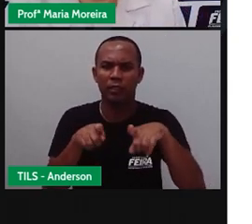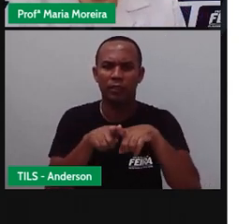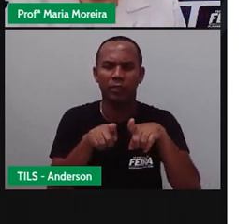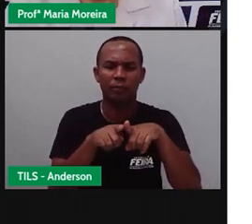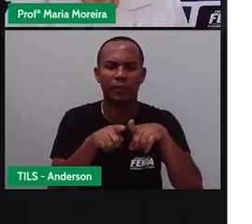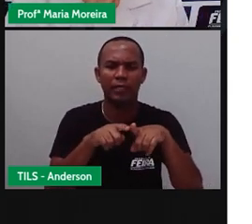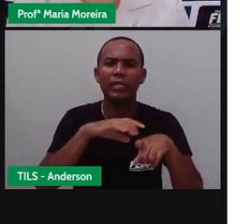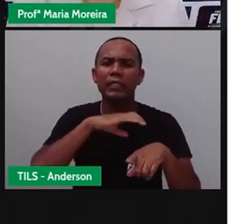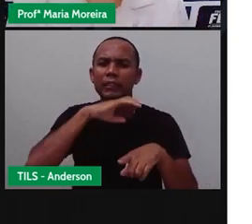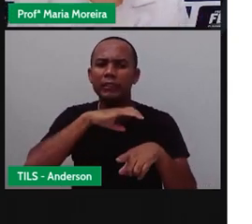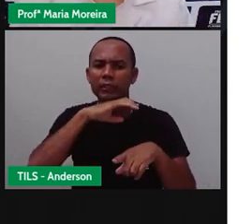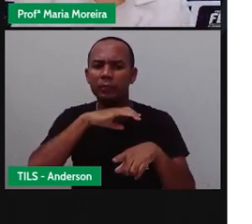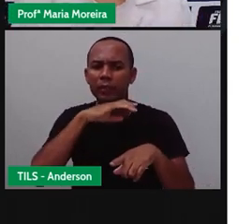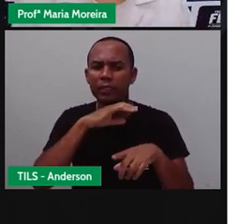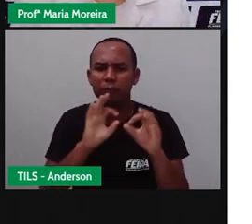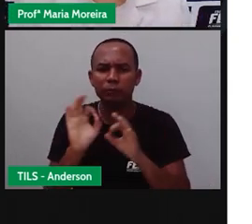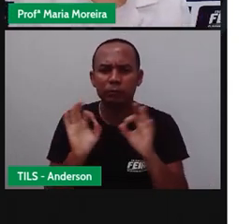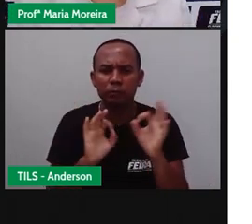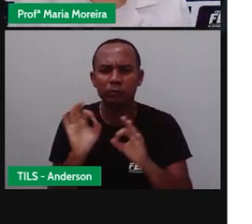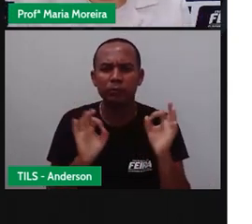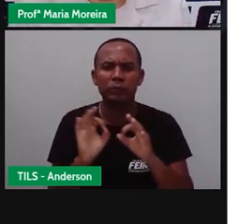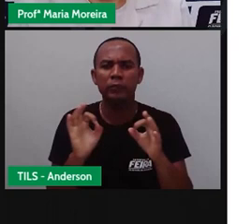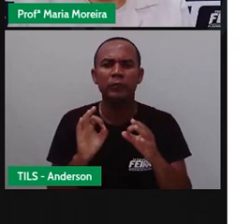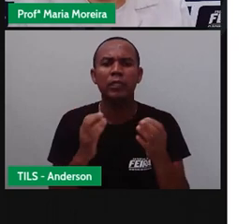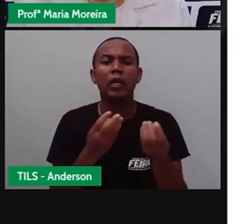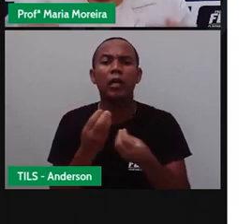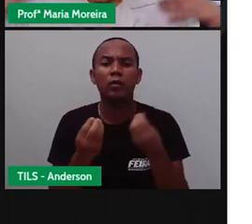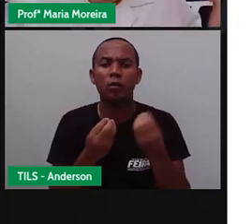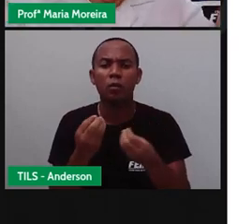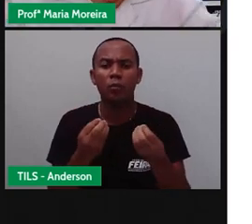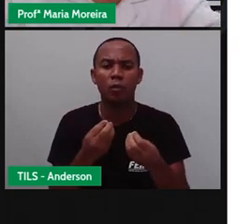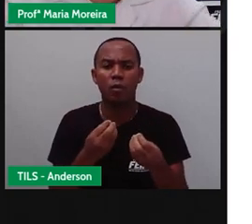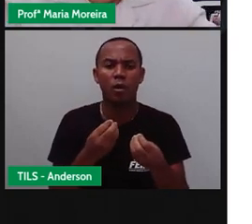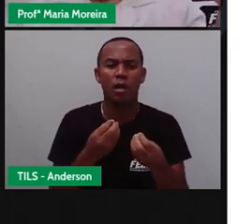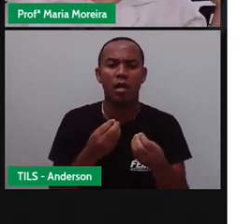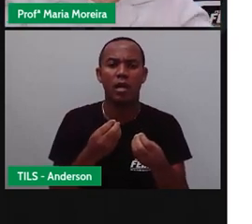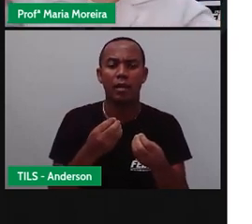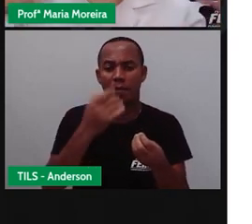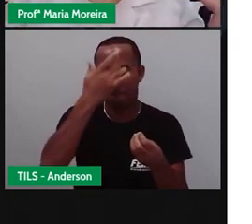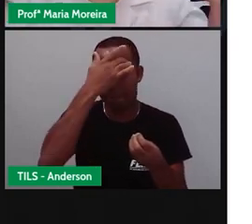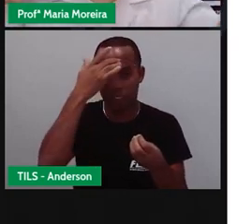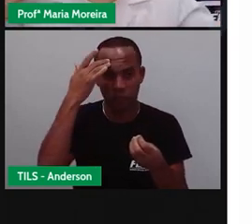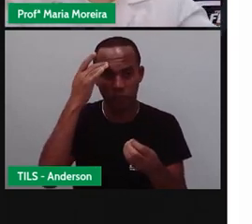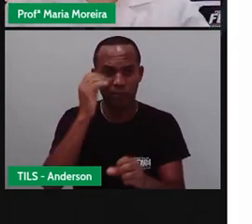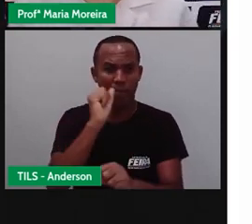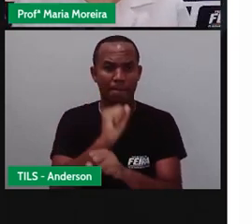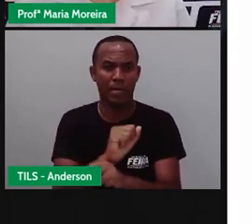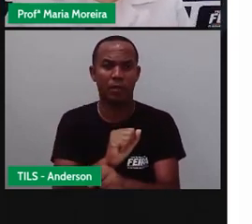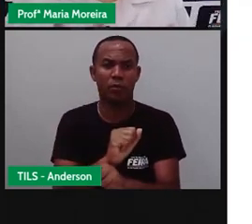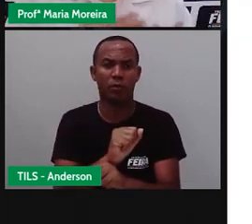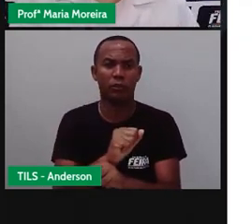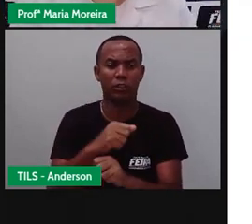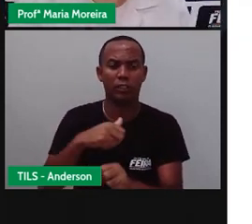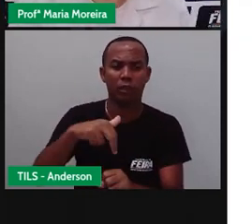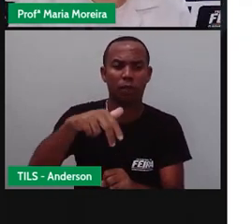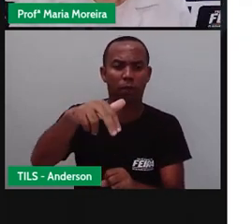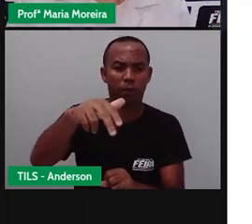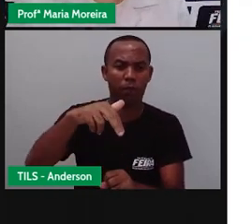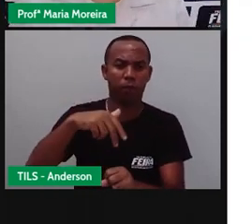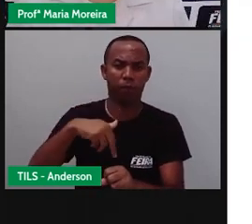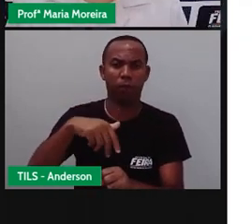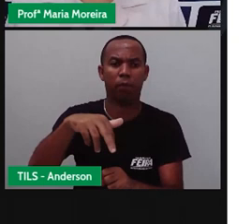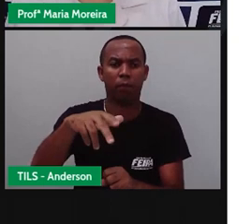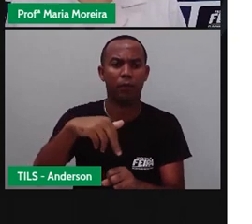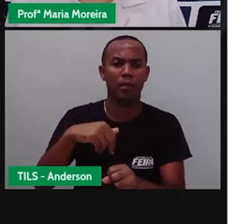de animais, os homens se tornaram sedentários. Pararam de caminhar tanto, né? Como eles caminhavam antes.